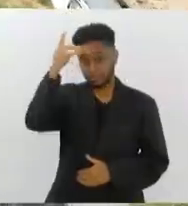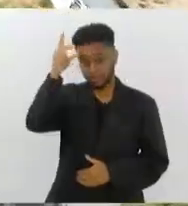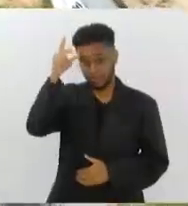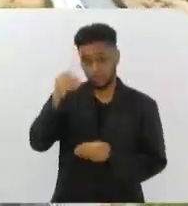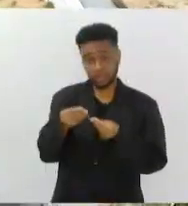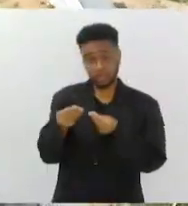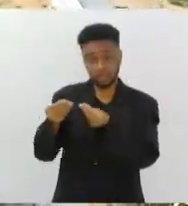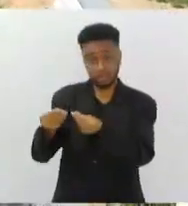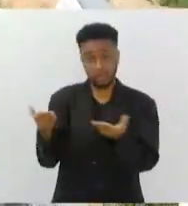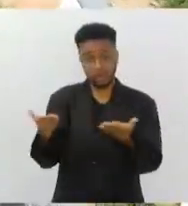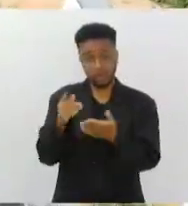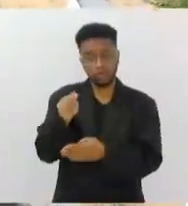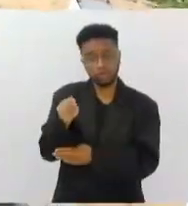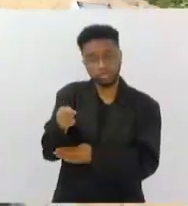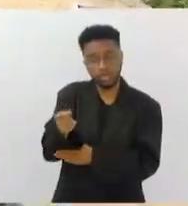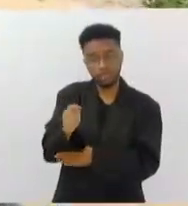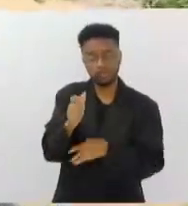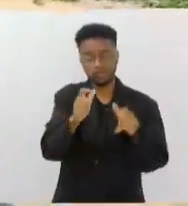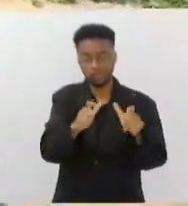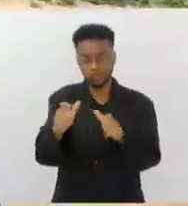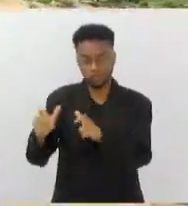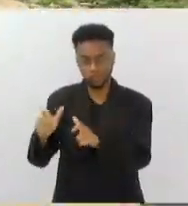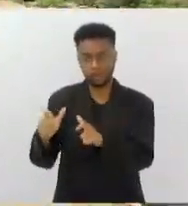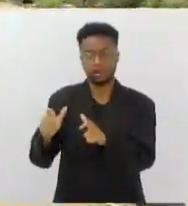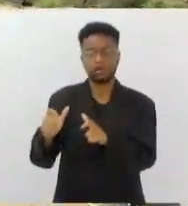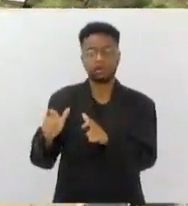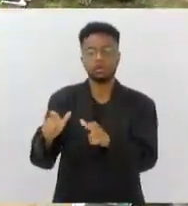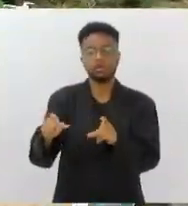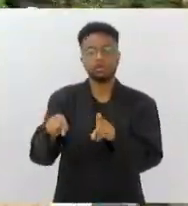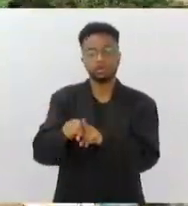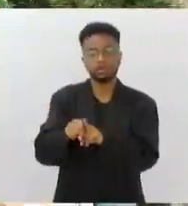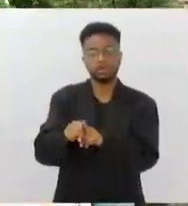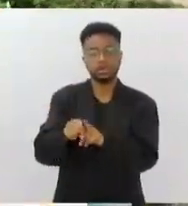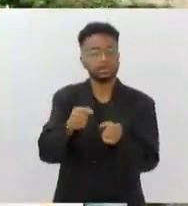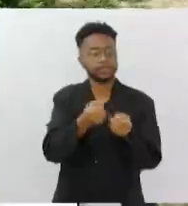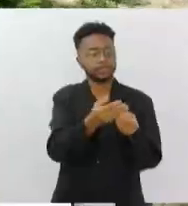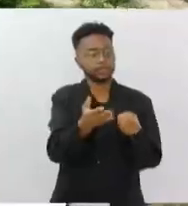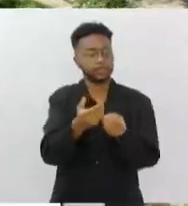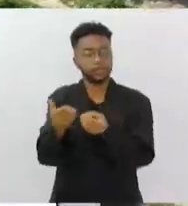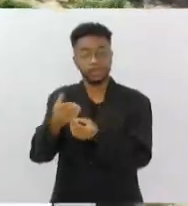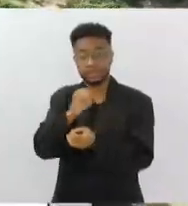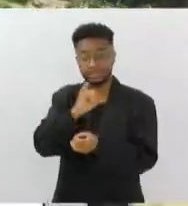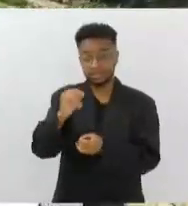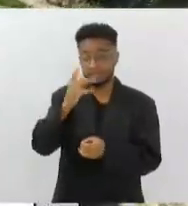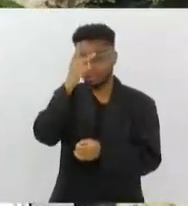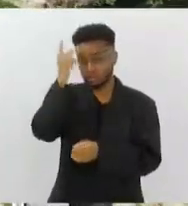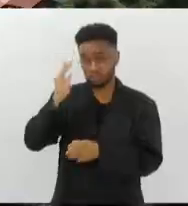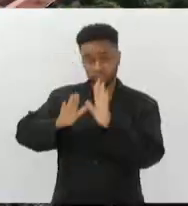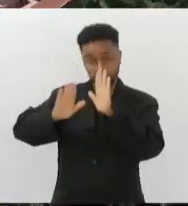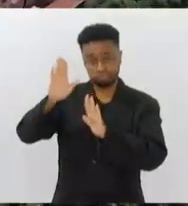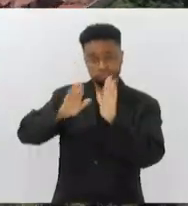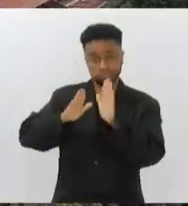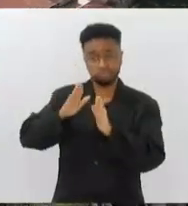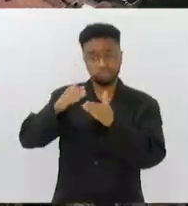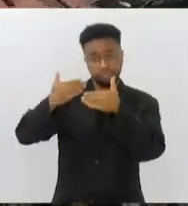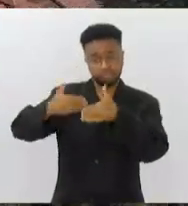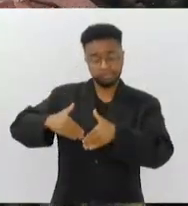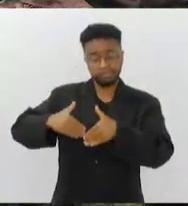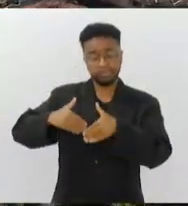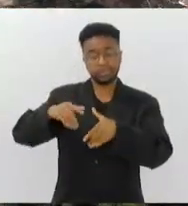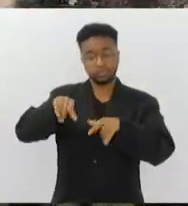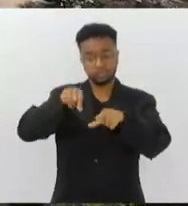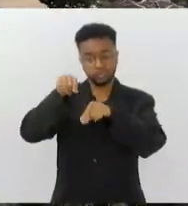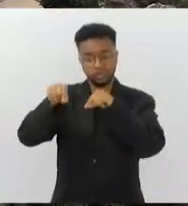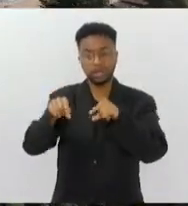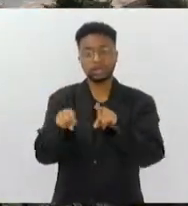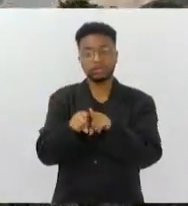entregar as chaves dos boxes e quiosques para os contemplados em processo seletivo. Estratégicamente